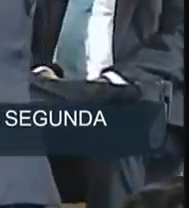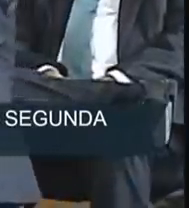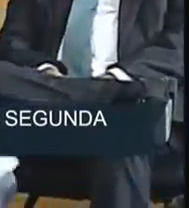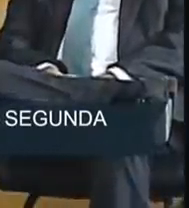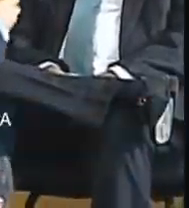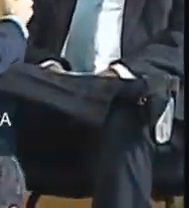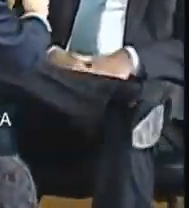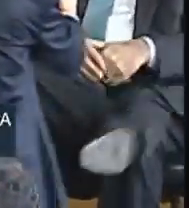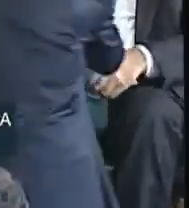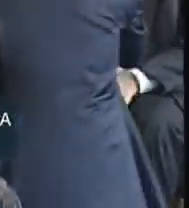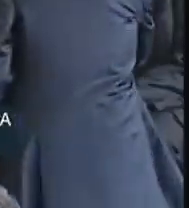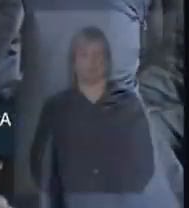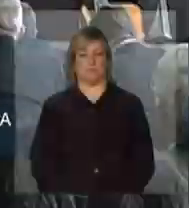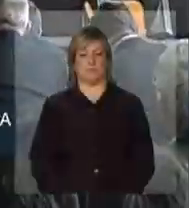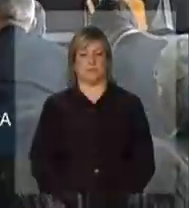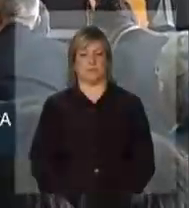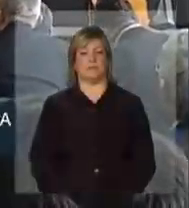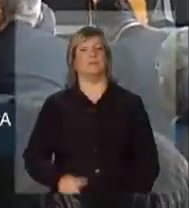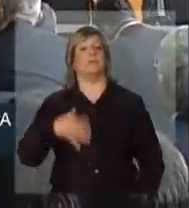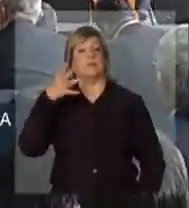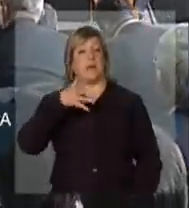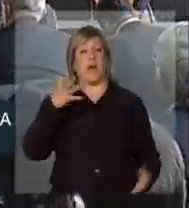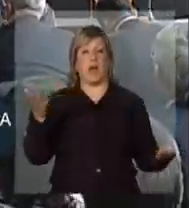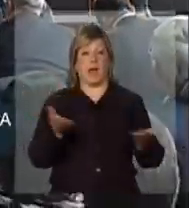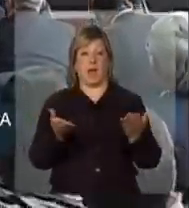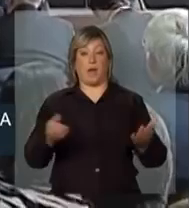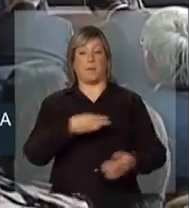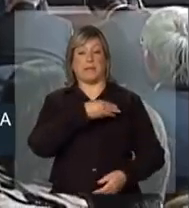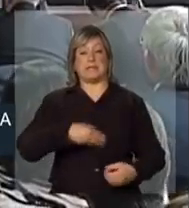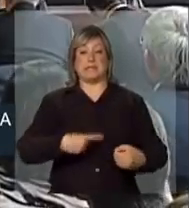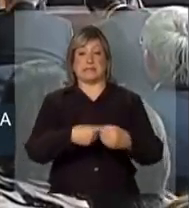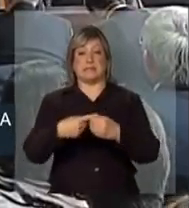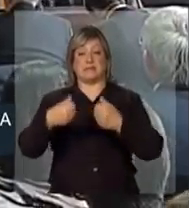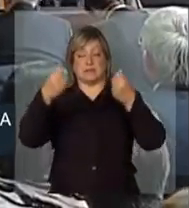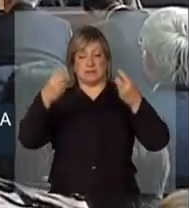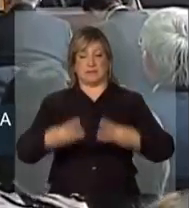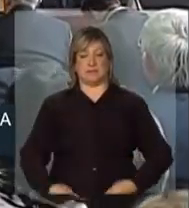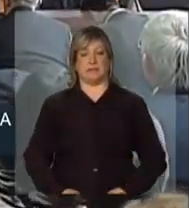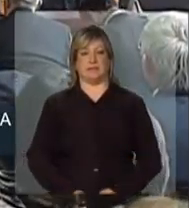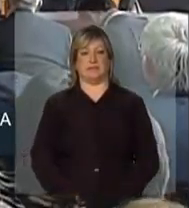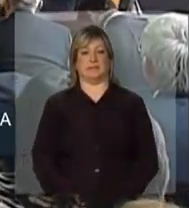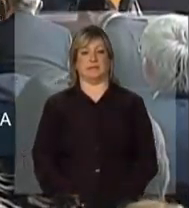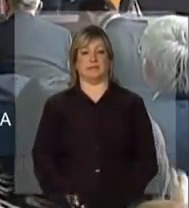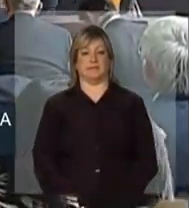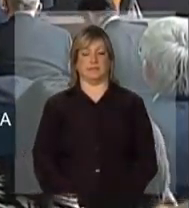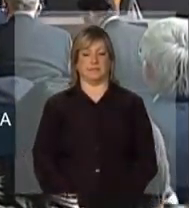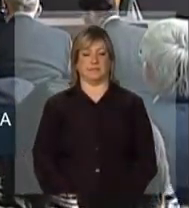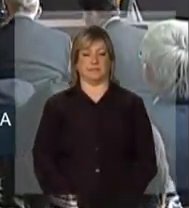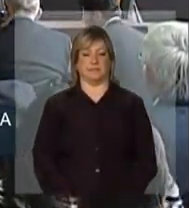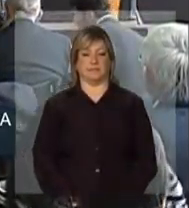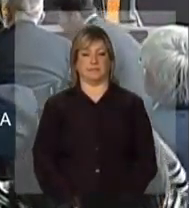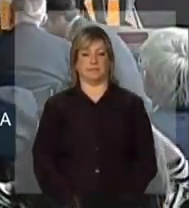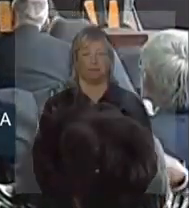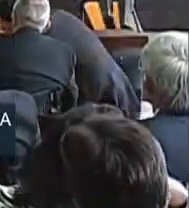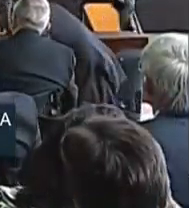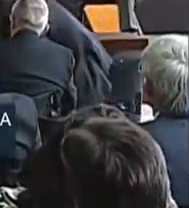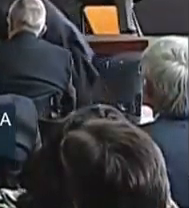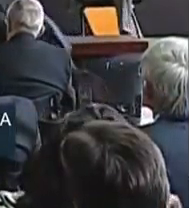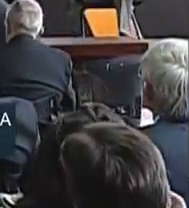Com a palavra, o ministro das Cidades, Agnaldo Ribeiro, que apresentará as ações do seu ministério. Eu